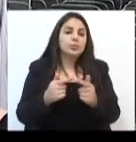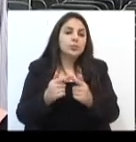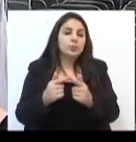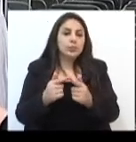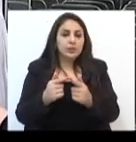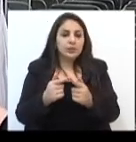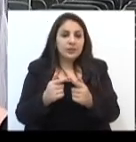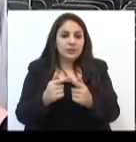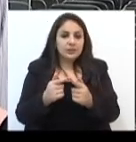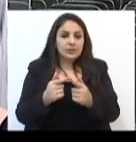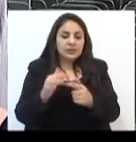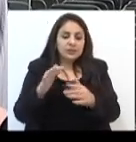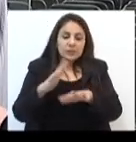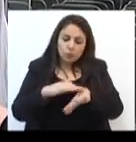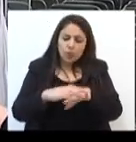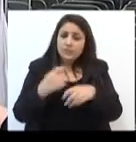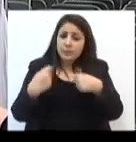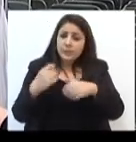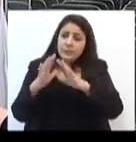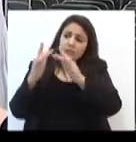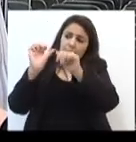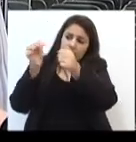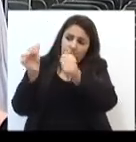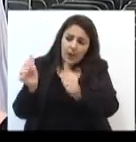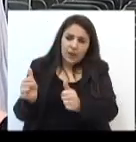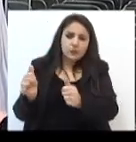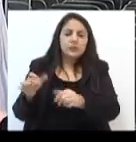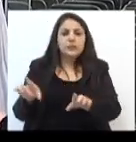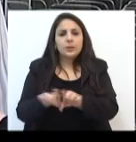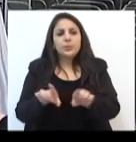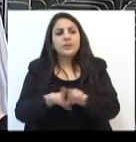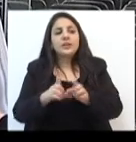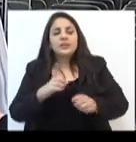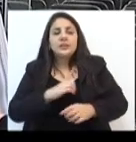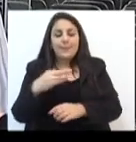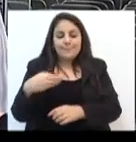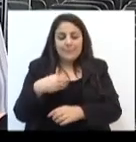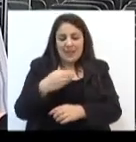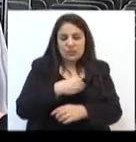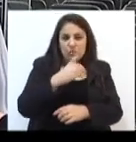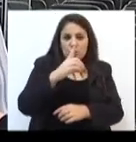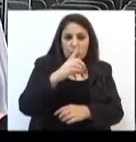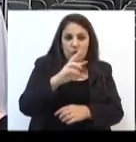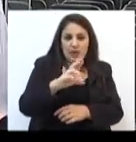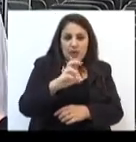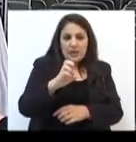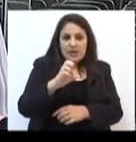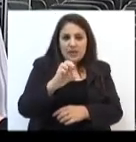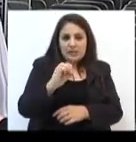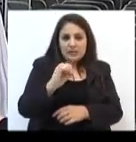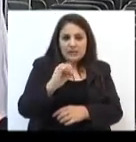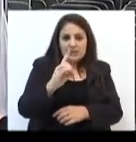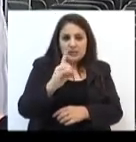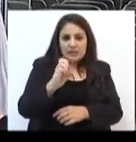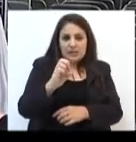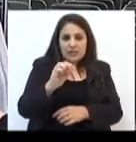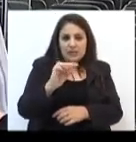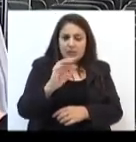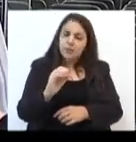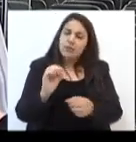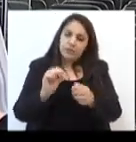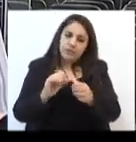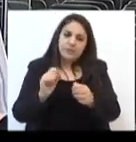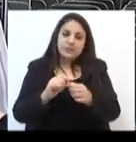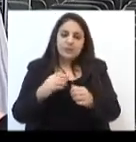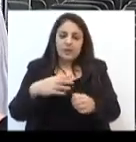também o hospital vai poder ter alguns residentes, médicos residentes no hospital, por causa